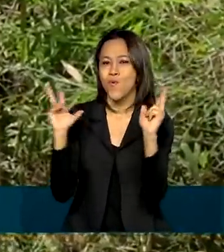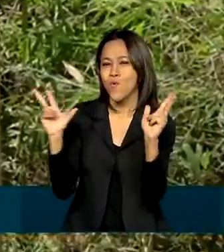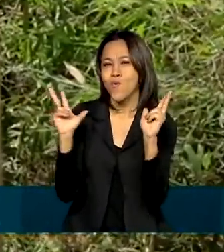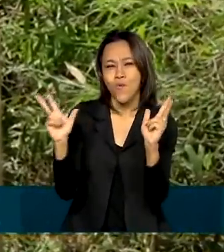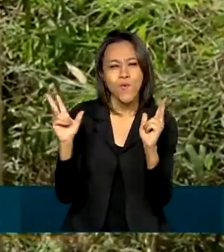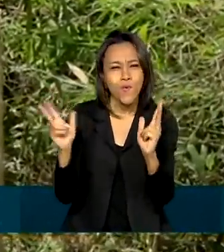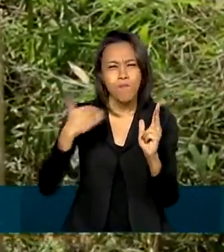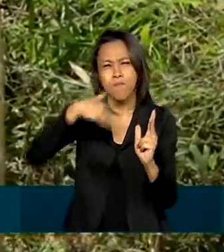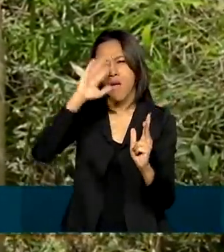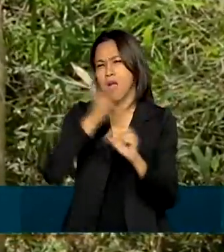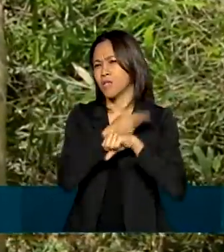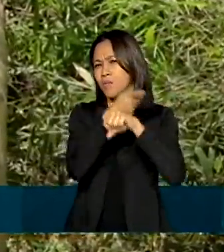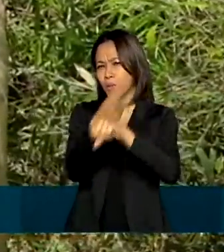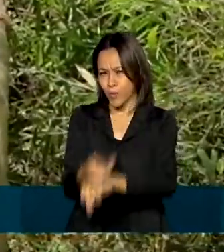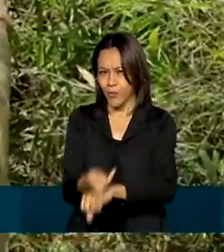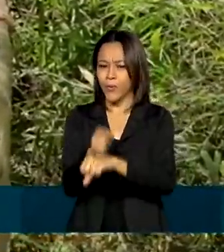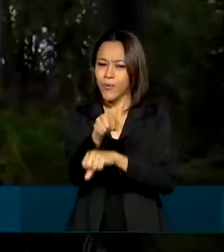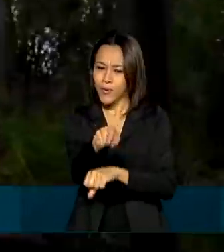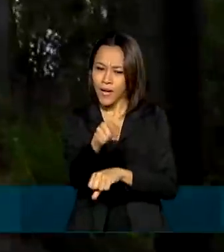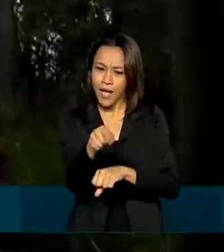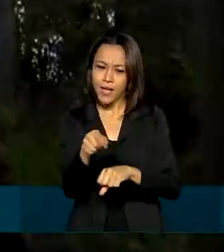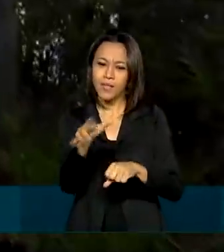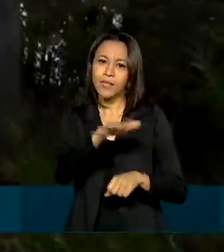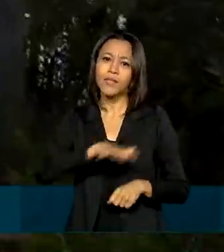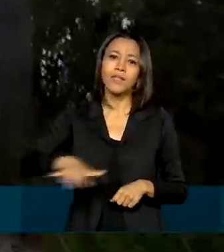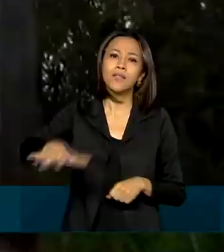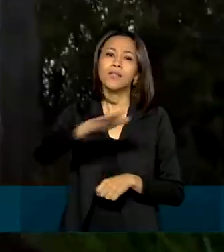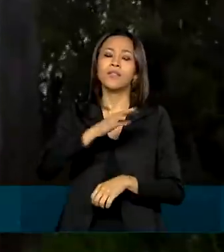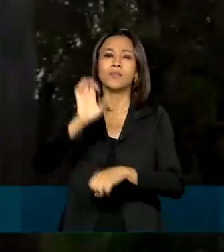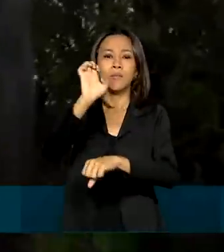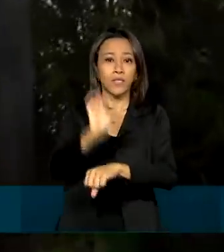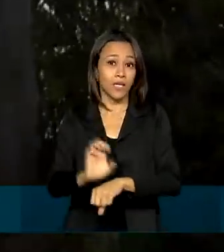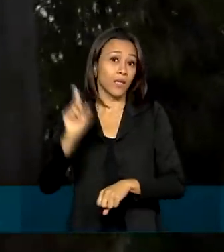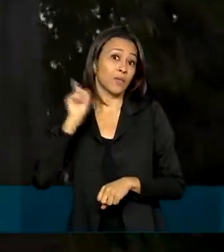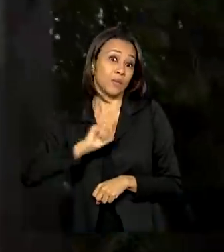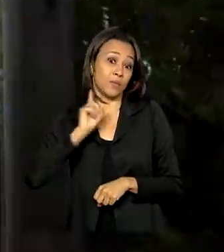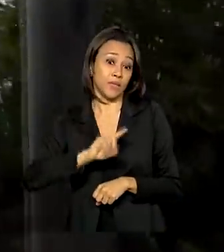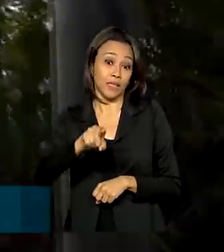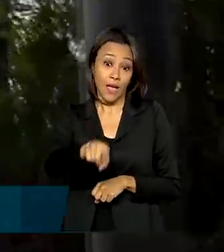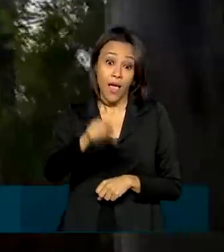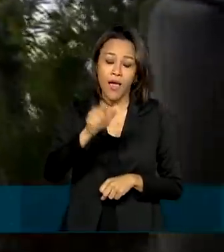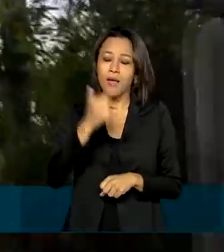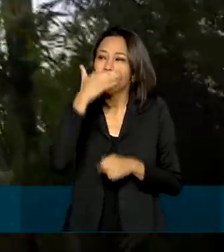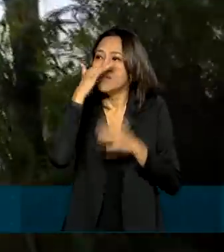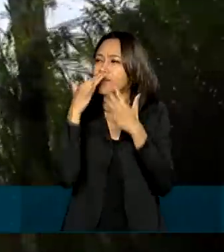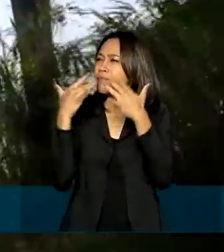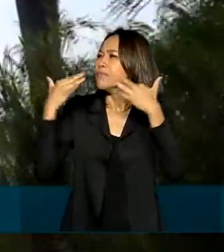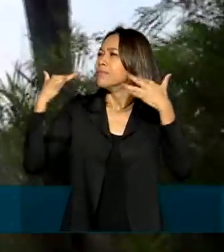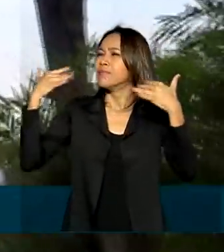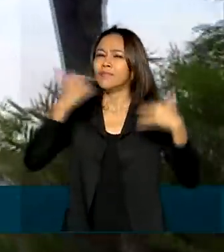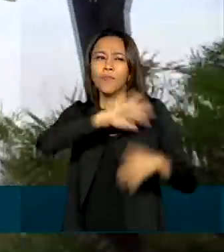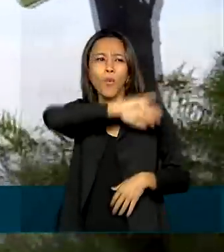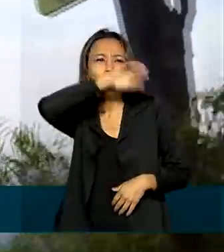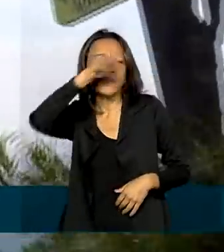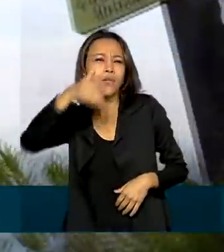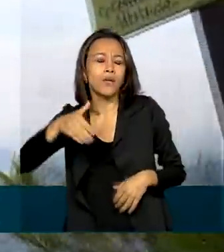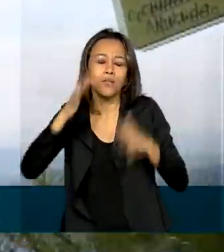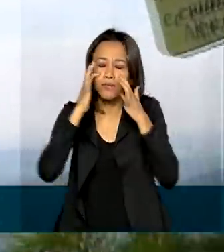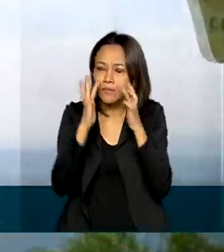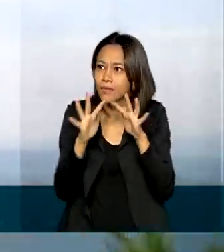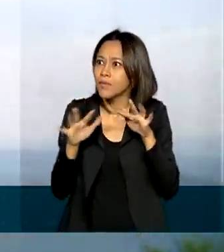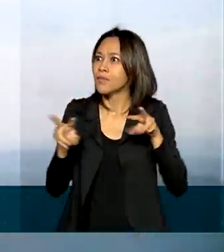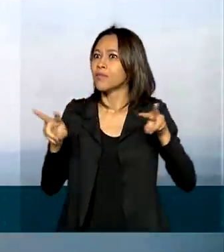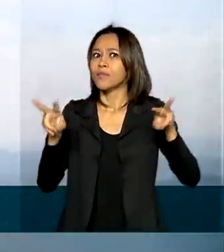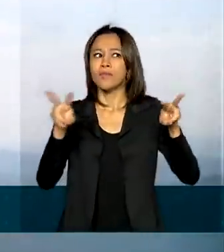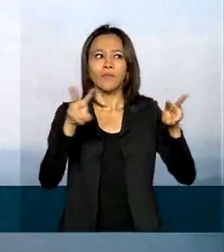mais procuradas do distrito de Monte Verde, em Minas Gerais. O ar puro das montanhas e a natureza exuberante